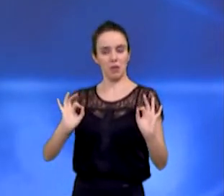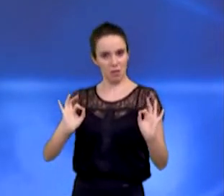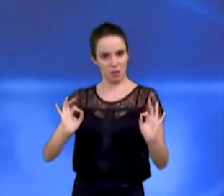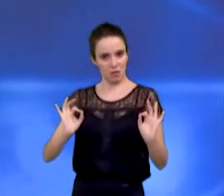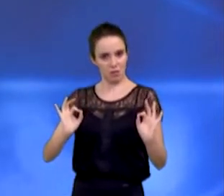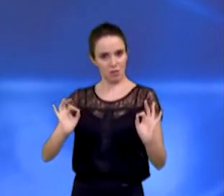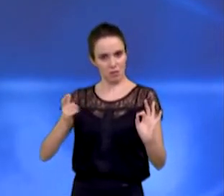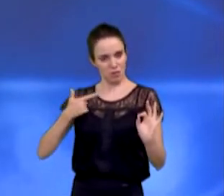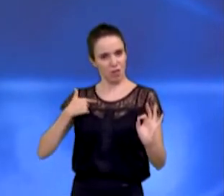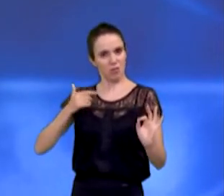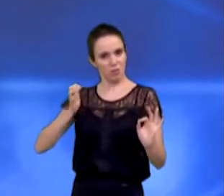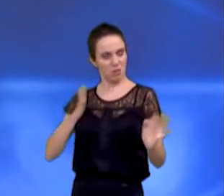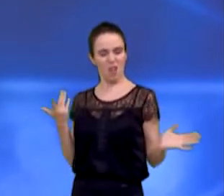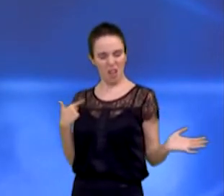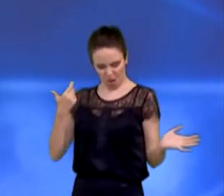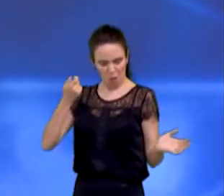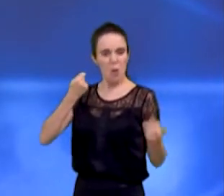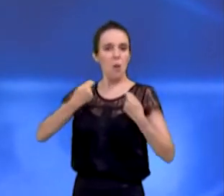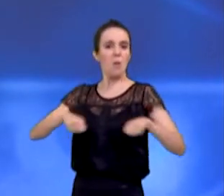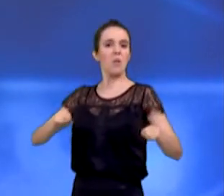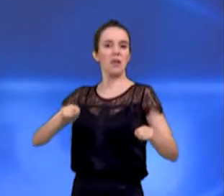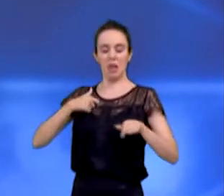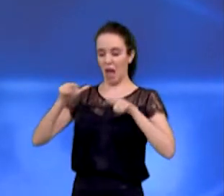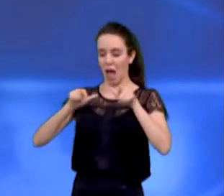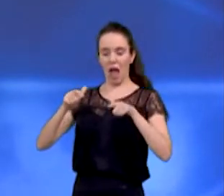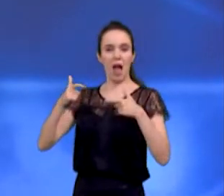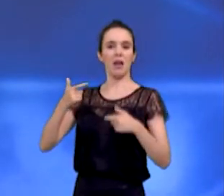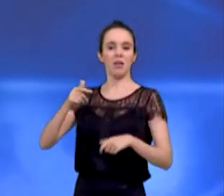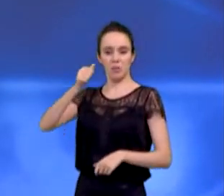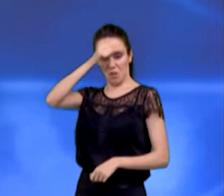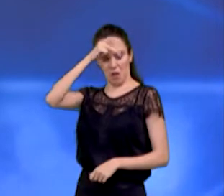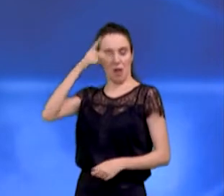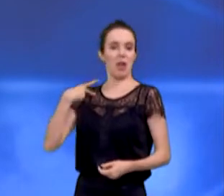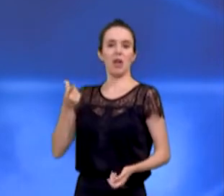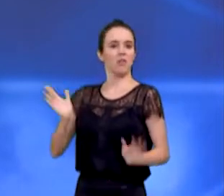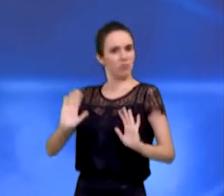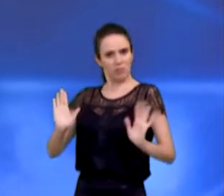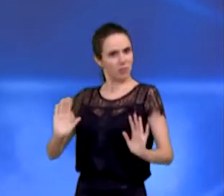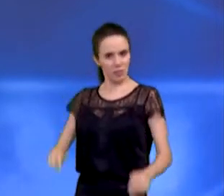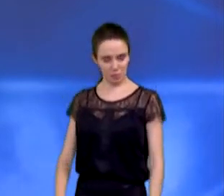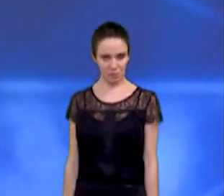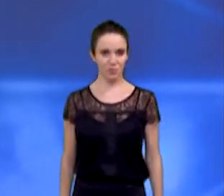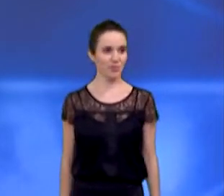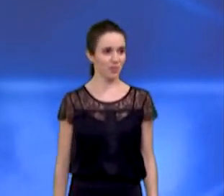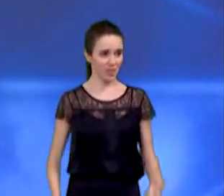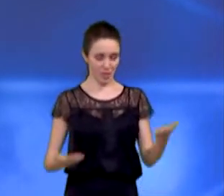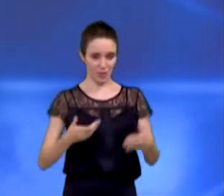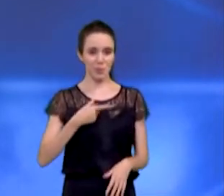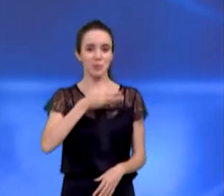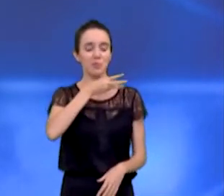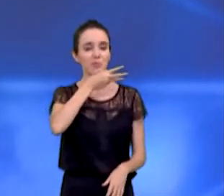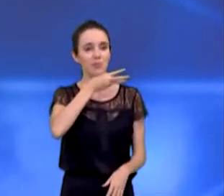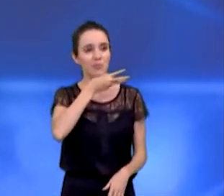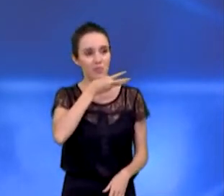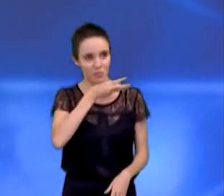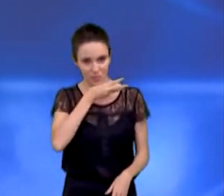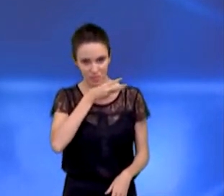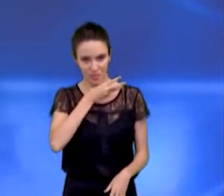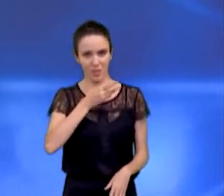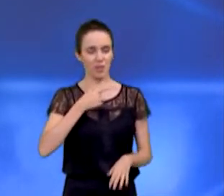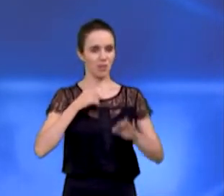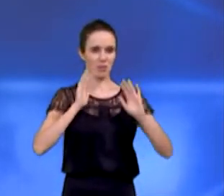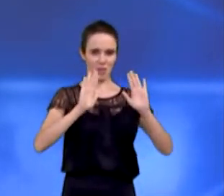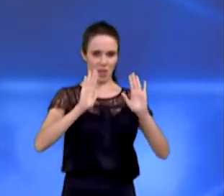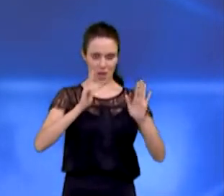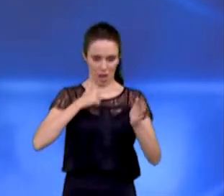candidato Wagner Balheiro. Quero convidar você para conhecer as nossas propostas. Primeiro, quero dizer aqui que no transporte coletivo, eu não vou fazer demissão de